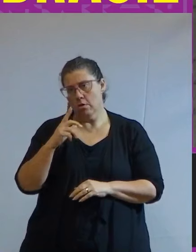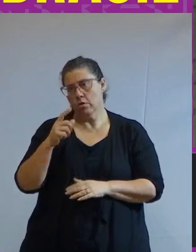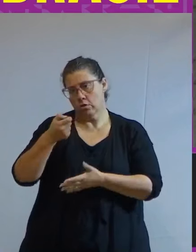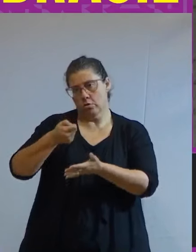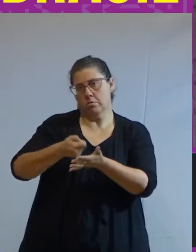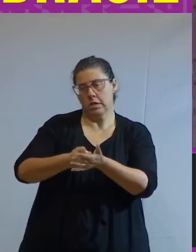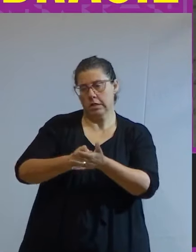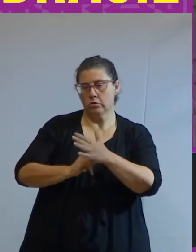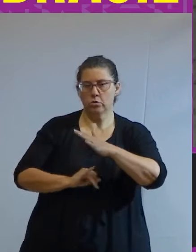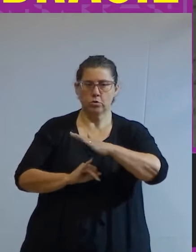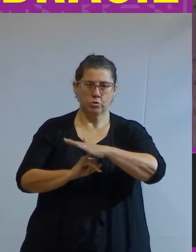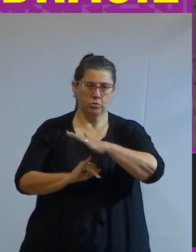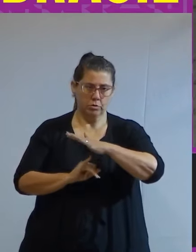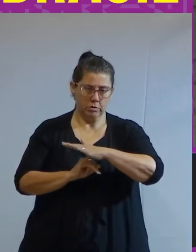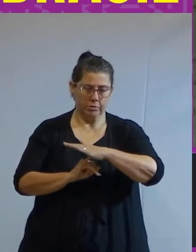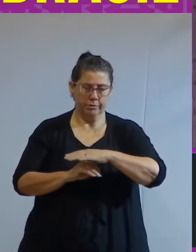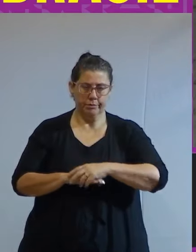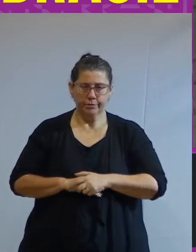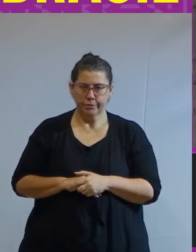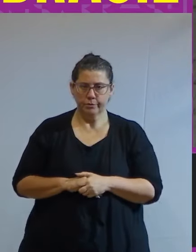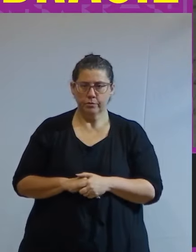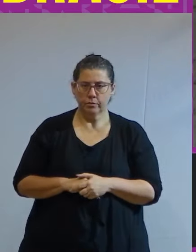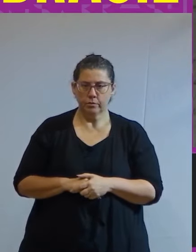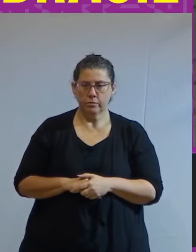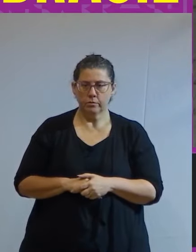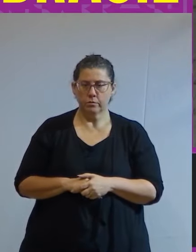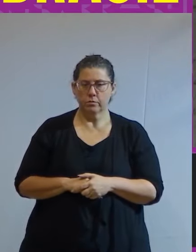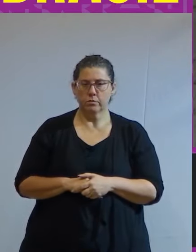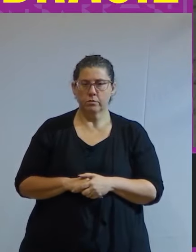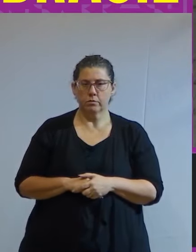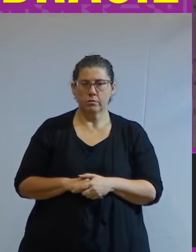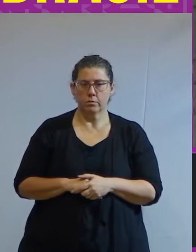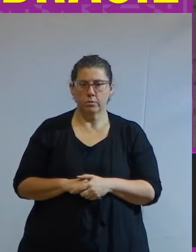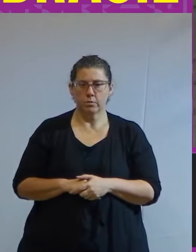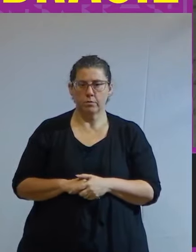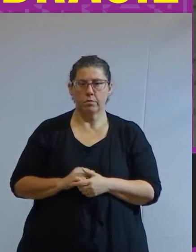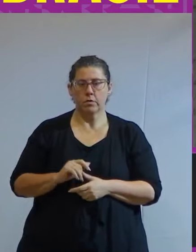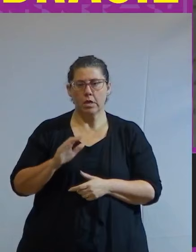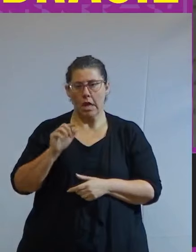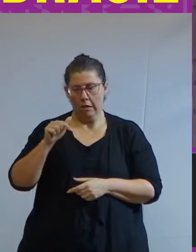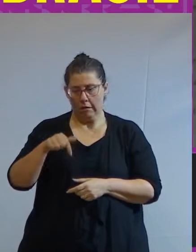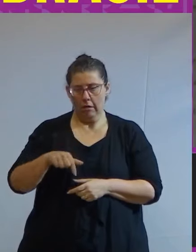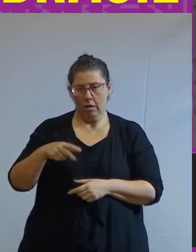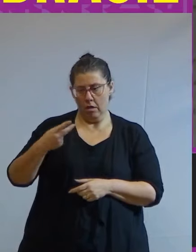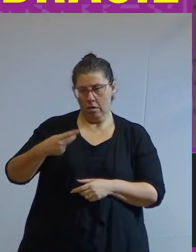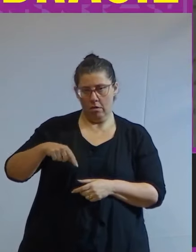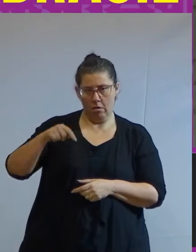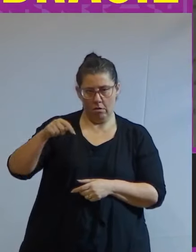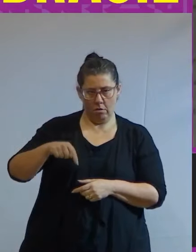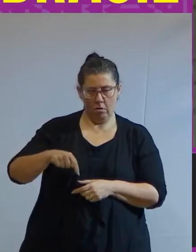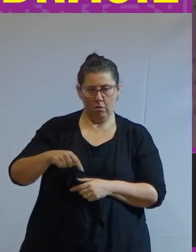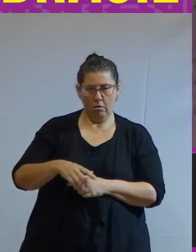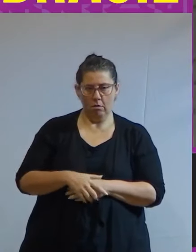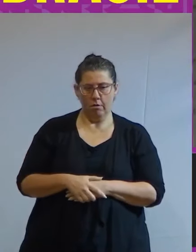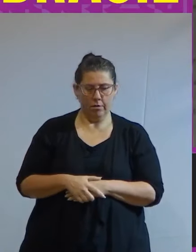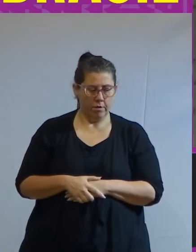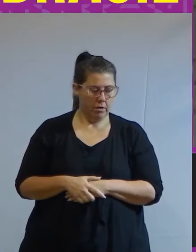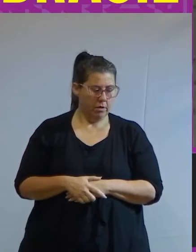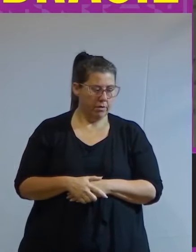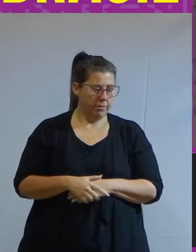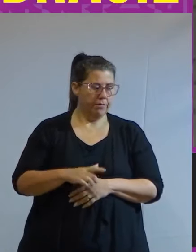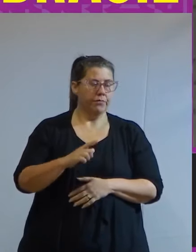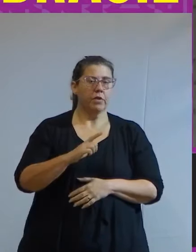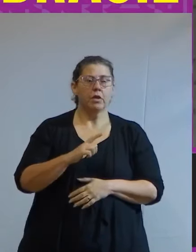dever de instituição pública e essa universidade ela